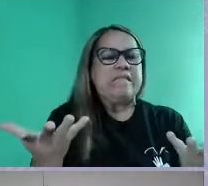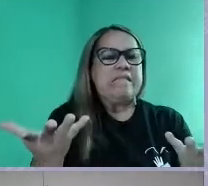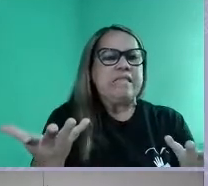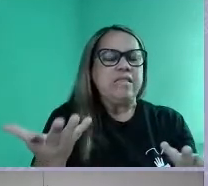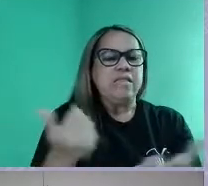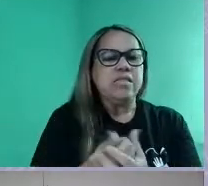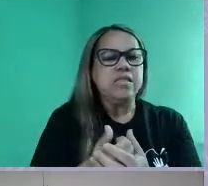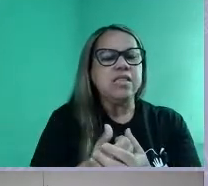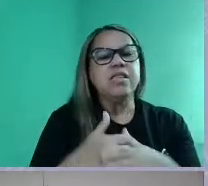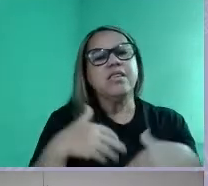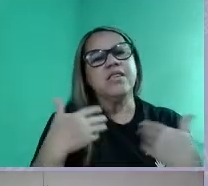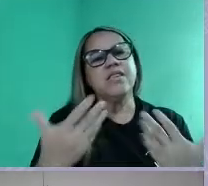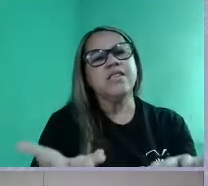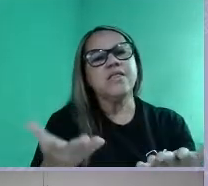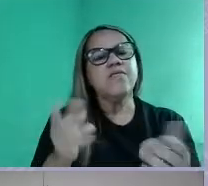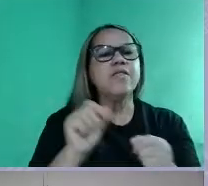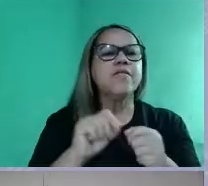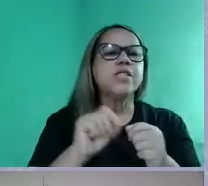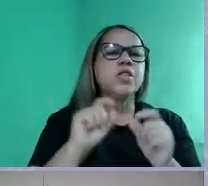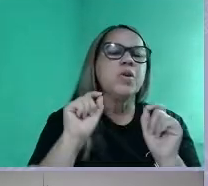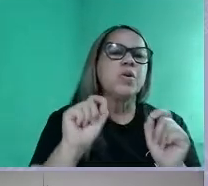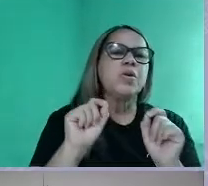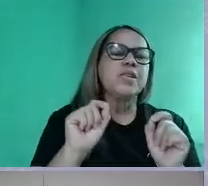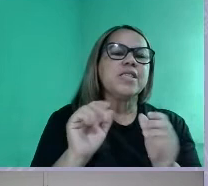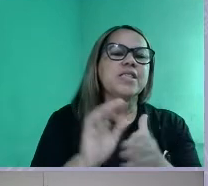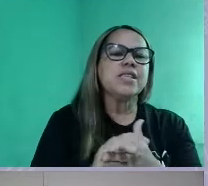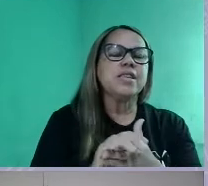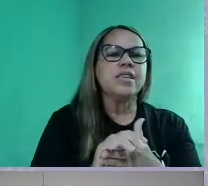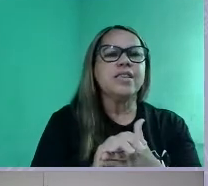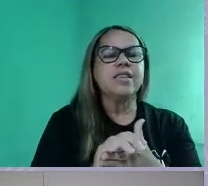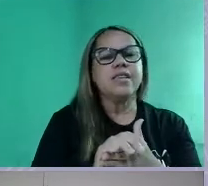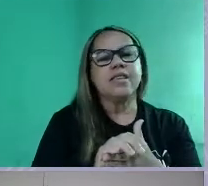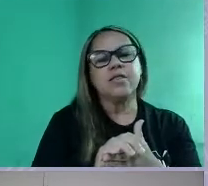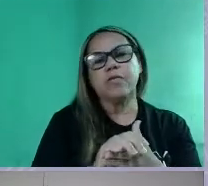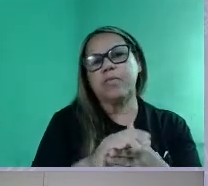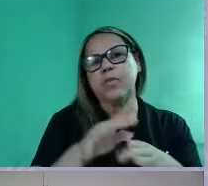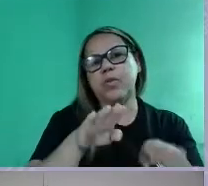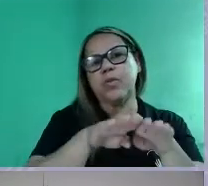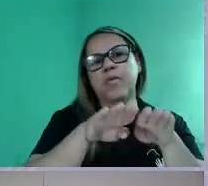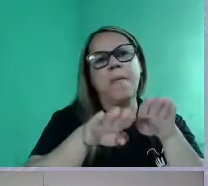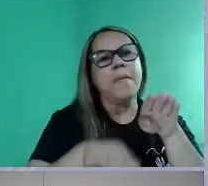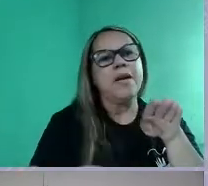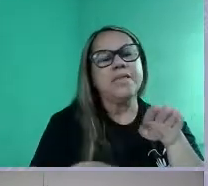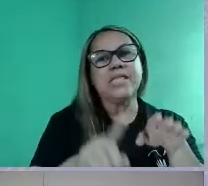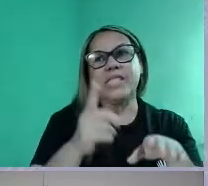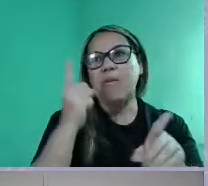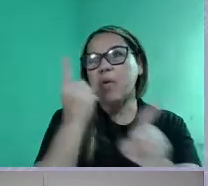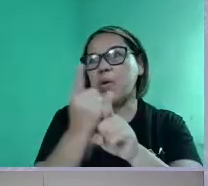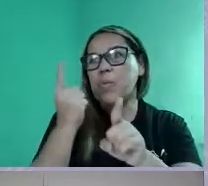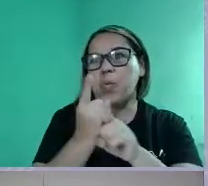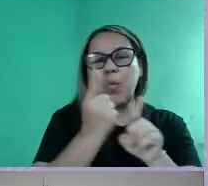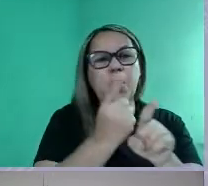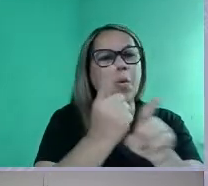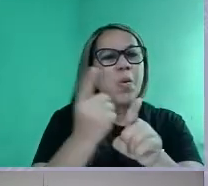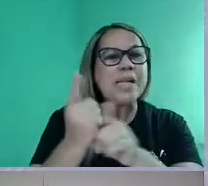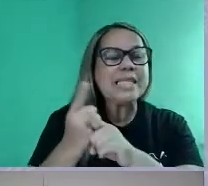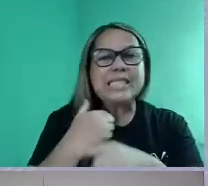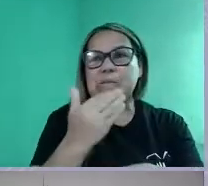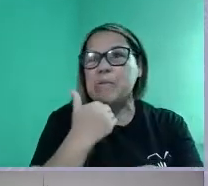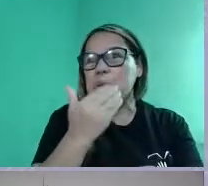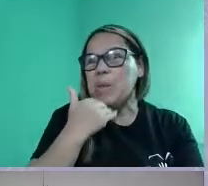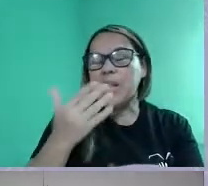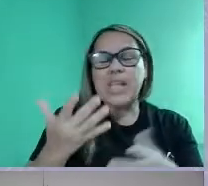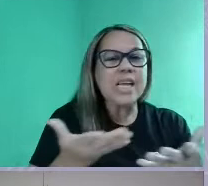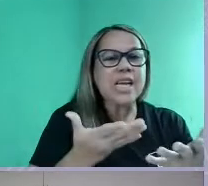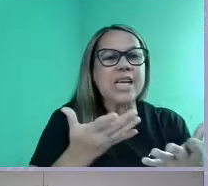vai levar você para um nível mais baixo e talvez até se não encontrar nenhum encadeamento entre nenhuma passagem,